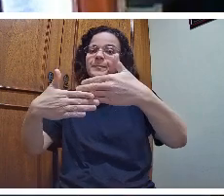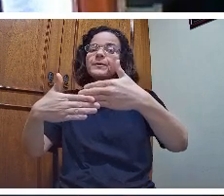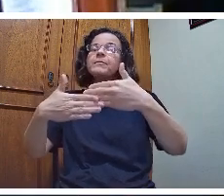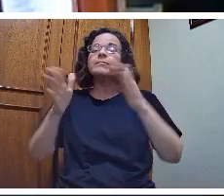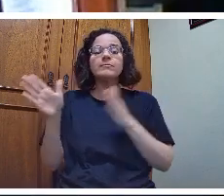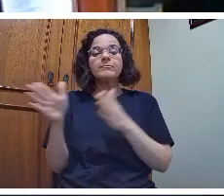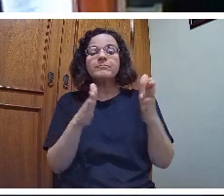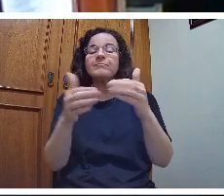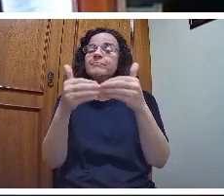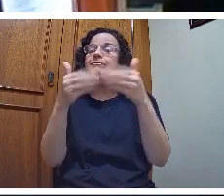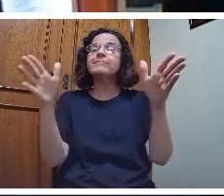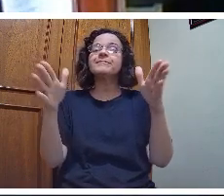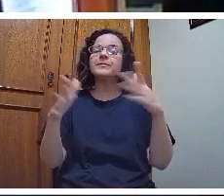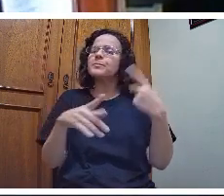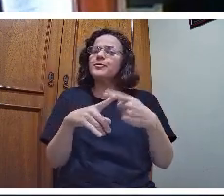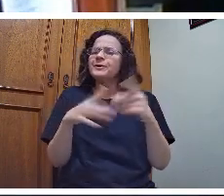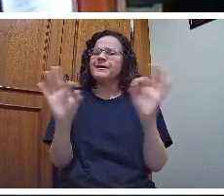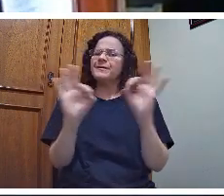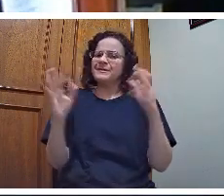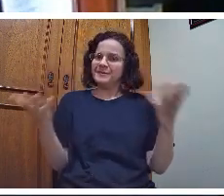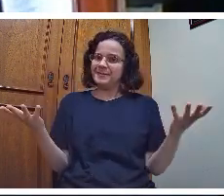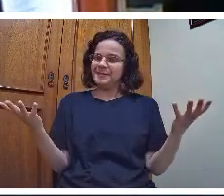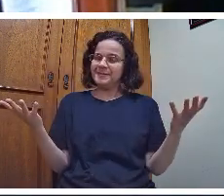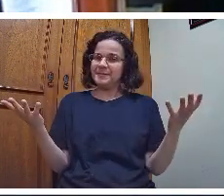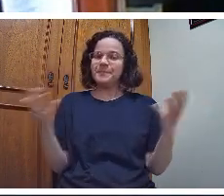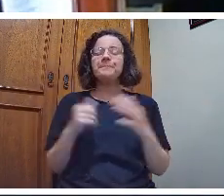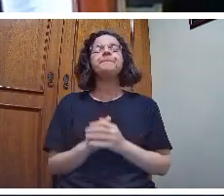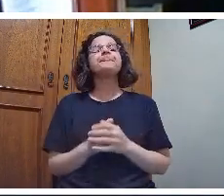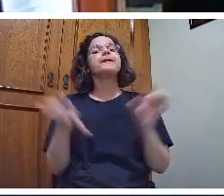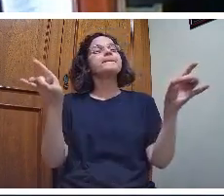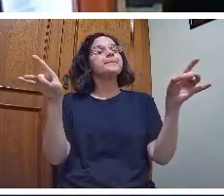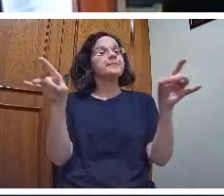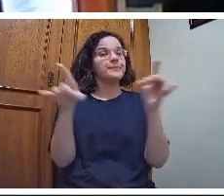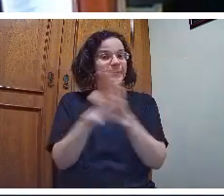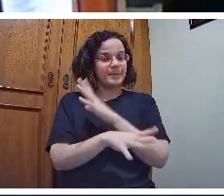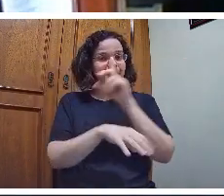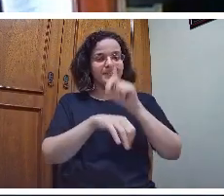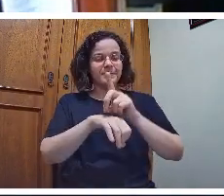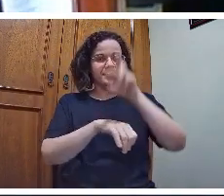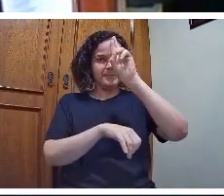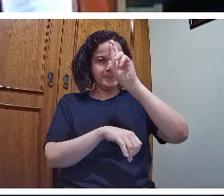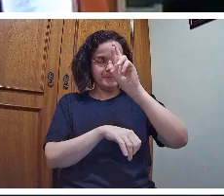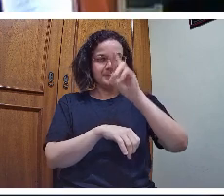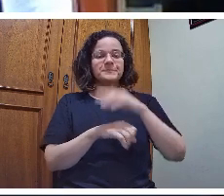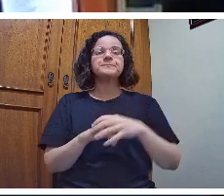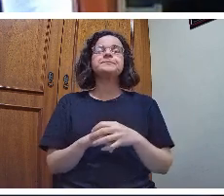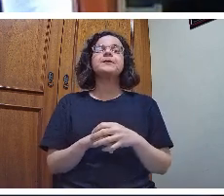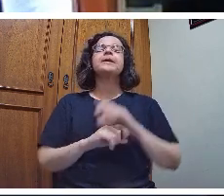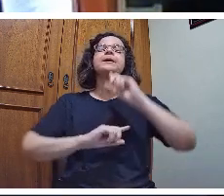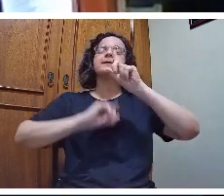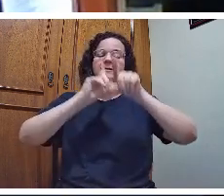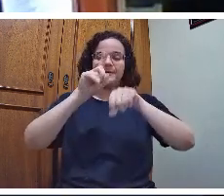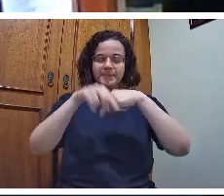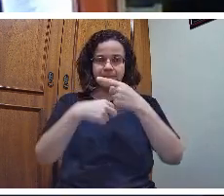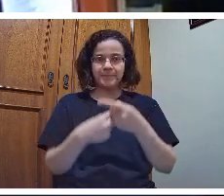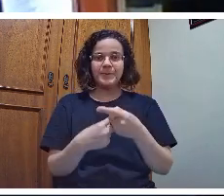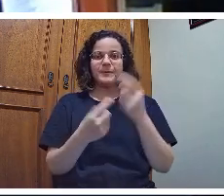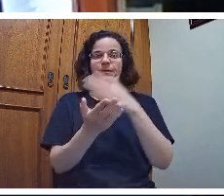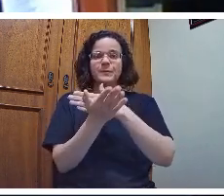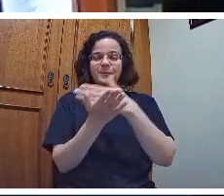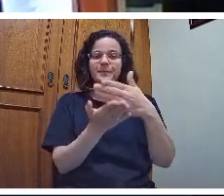caminho estava aberto. Por que não fazê-lo? Terminei o meu doutorado com comênio e, depois,